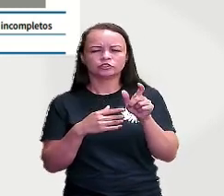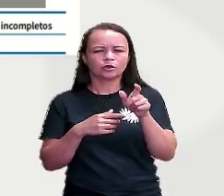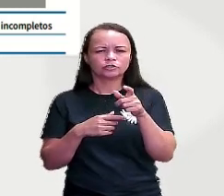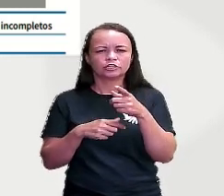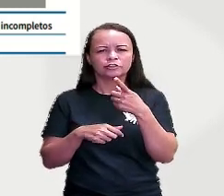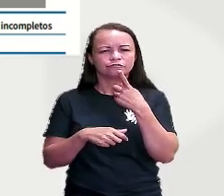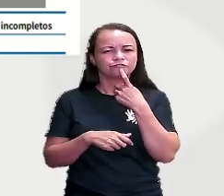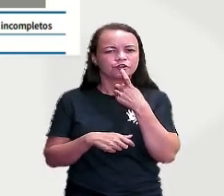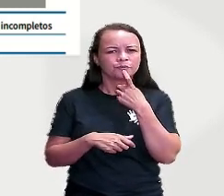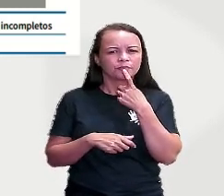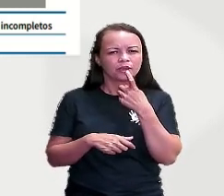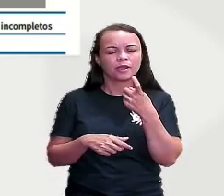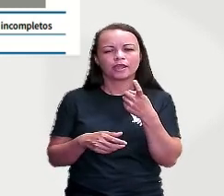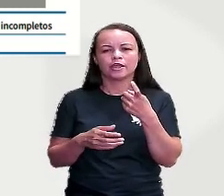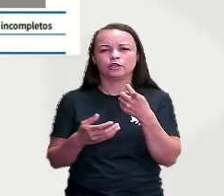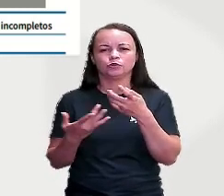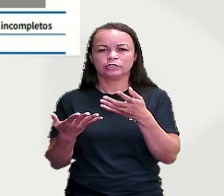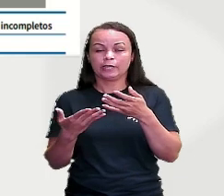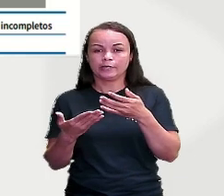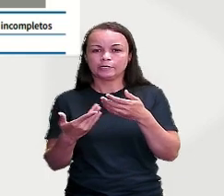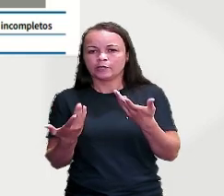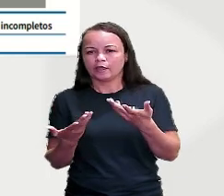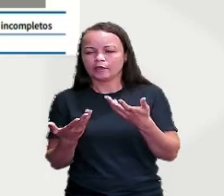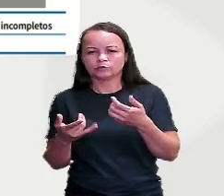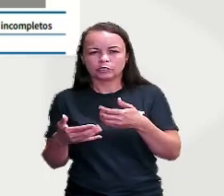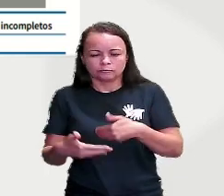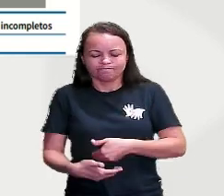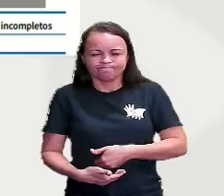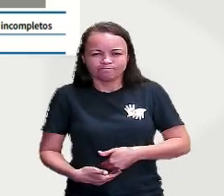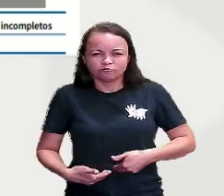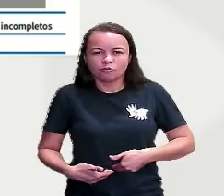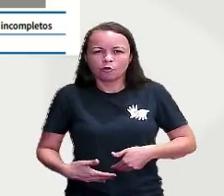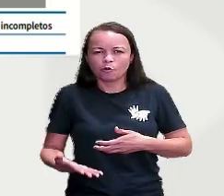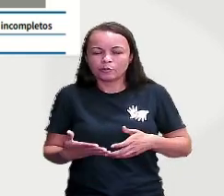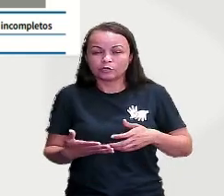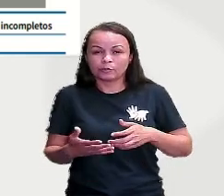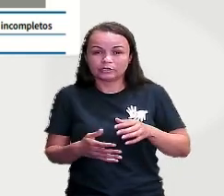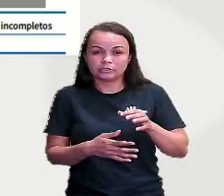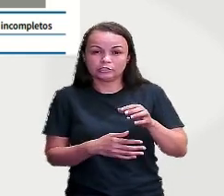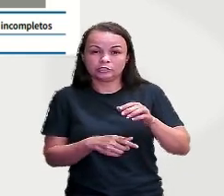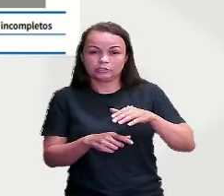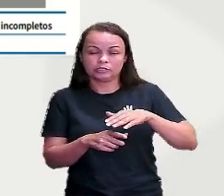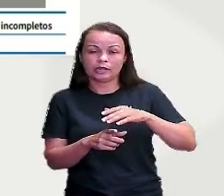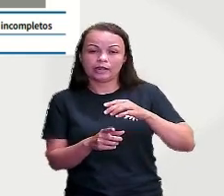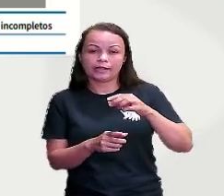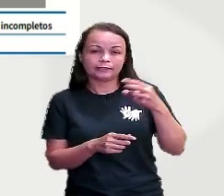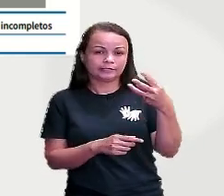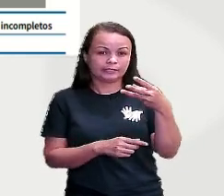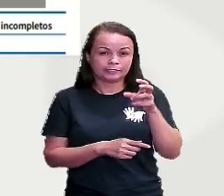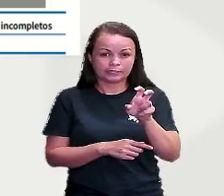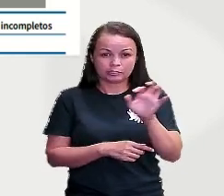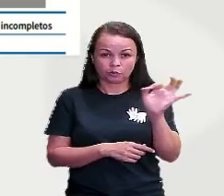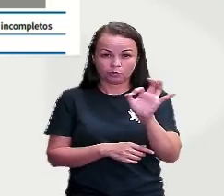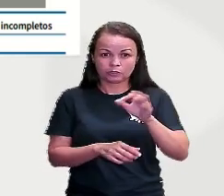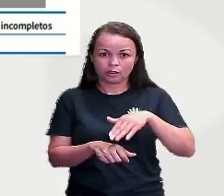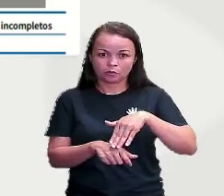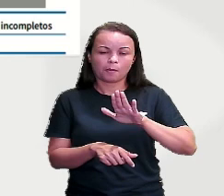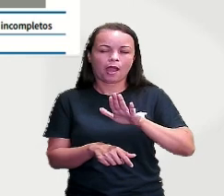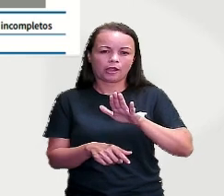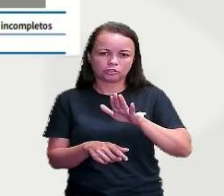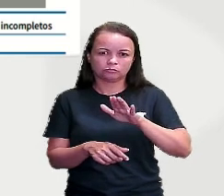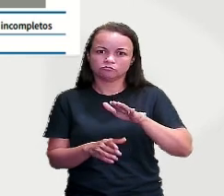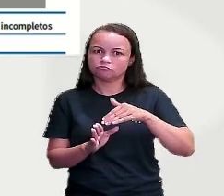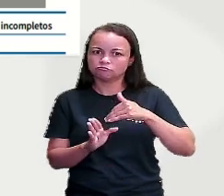tem uma subnutrição, onde a porcentagem é mais que 35%, ou seja, muito alta.